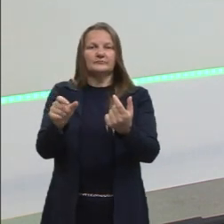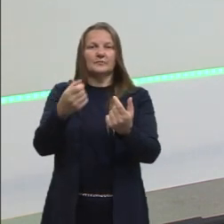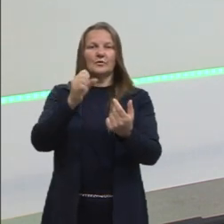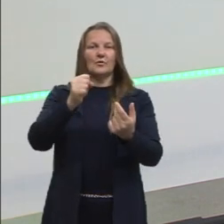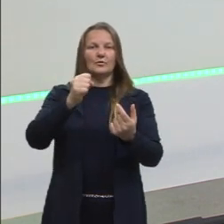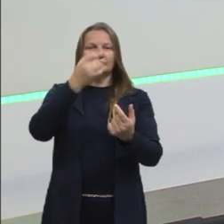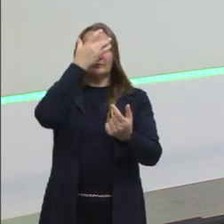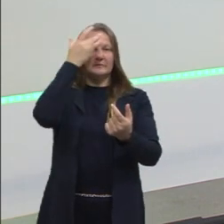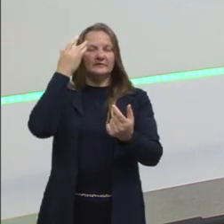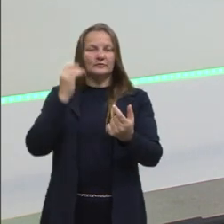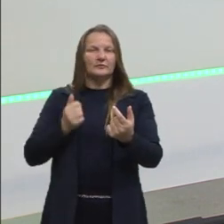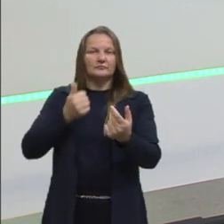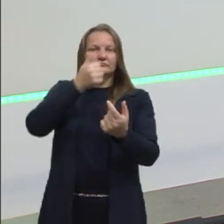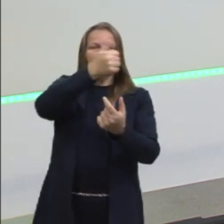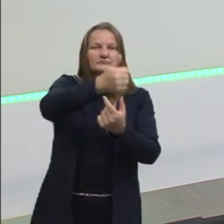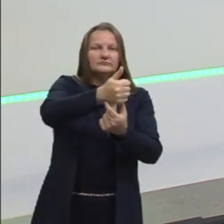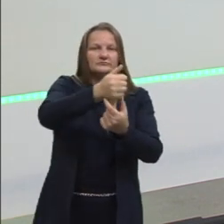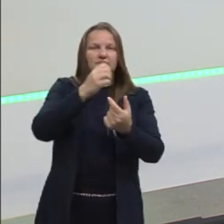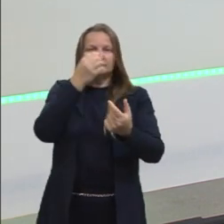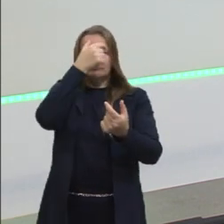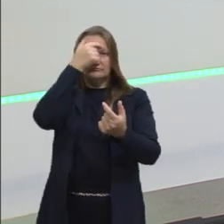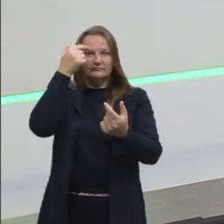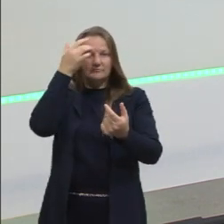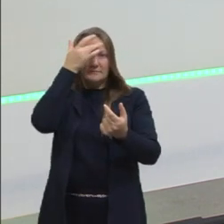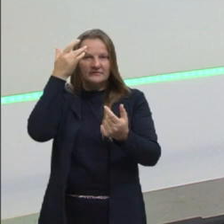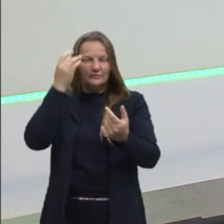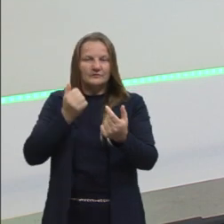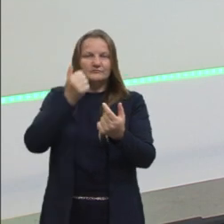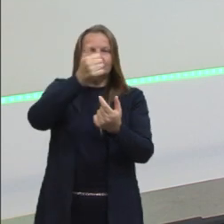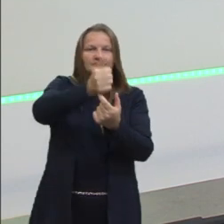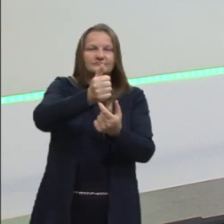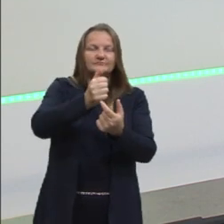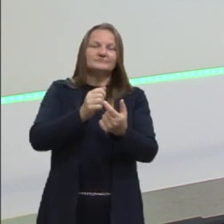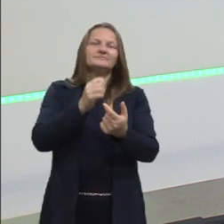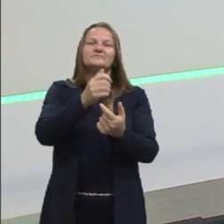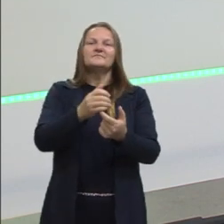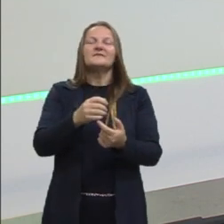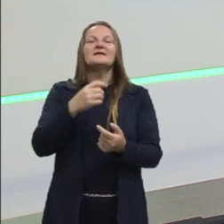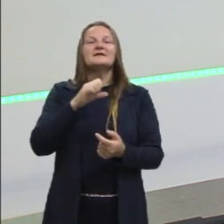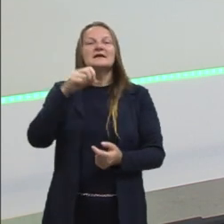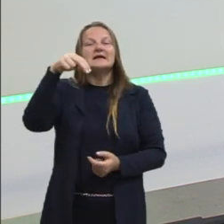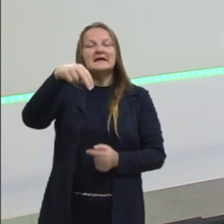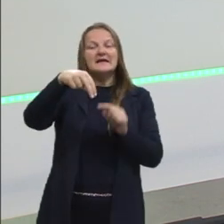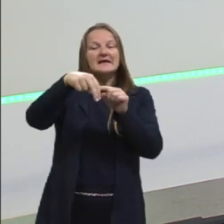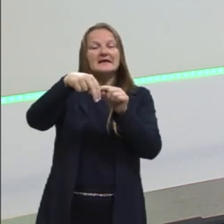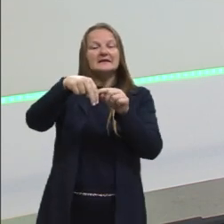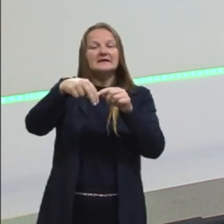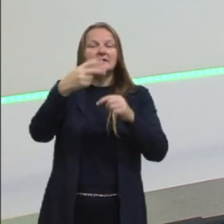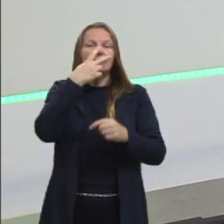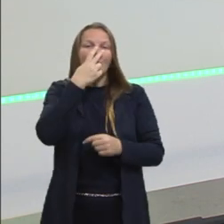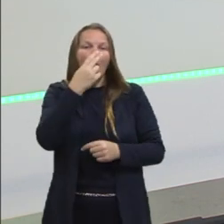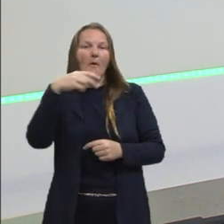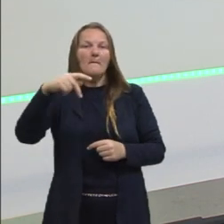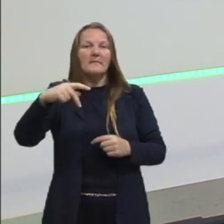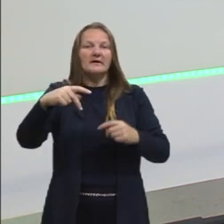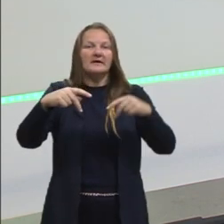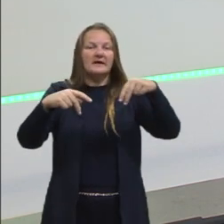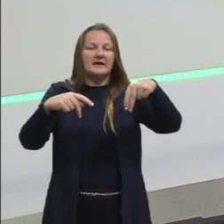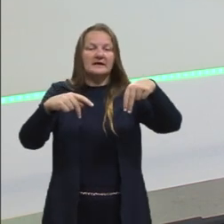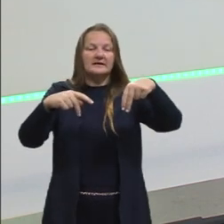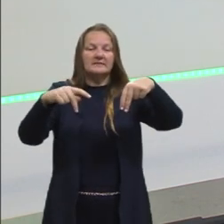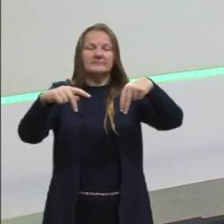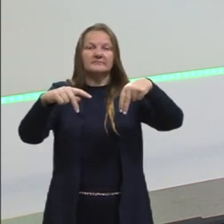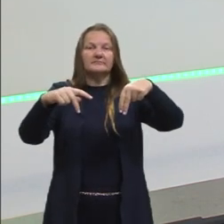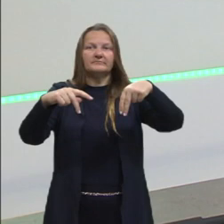pessoas que vão ocupar essas posições. Seria aquele caso em que o N é igual a P. Eu vou trabalhar com